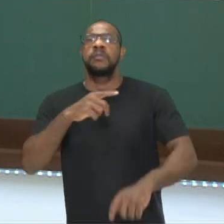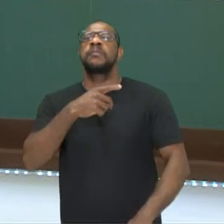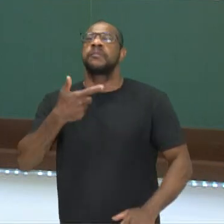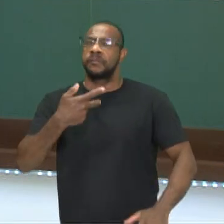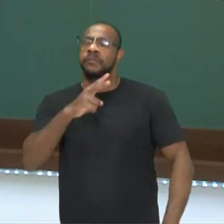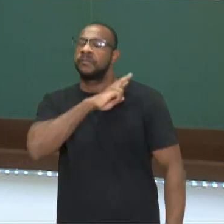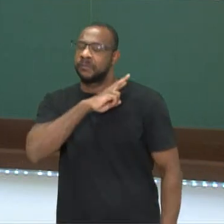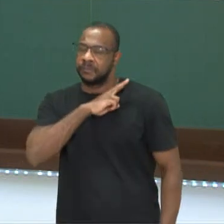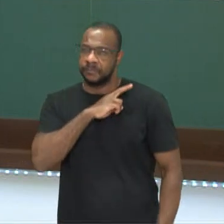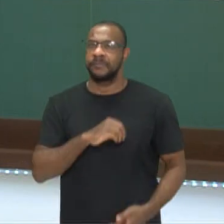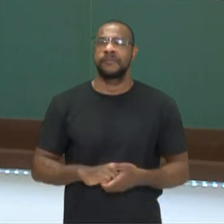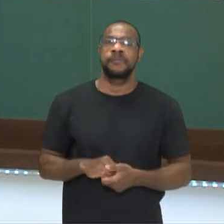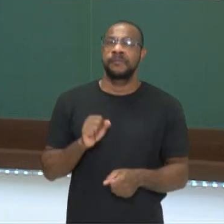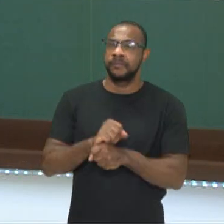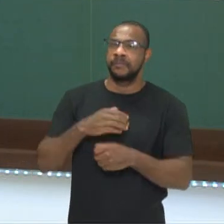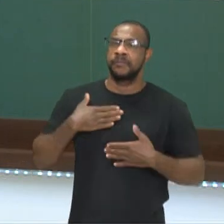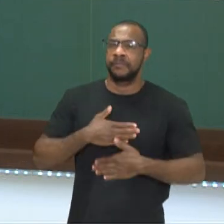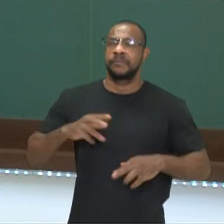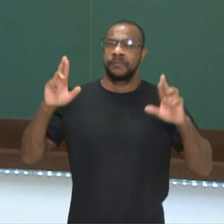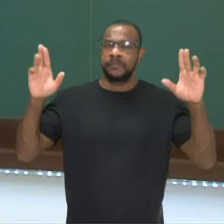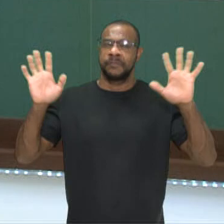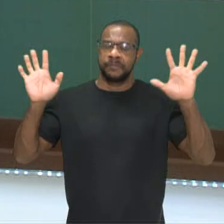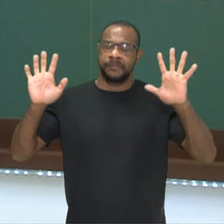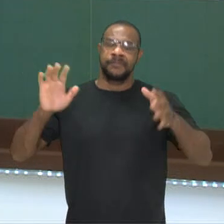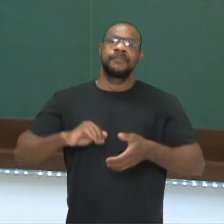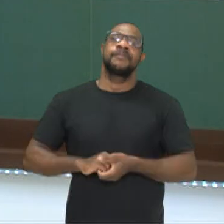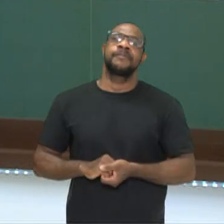uma incógnita. Espero que vocês tenham gostado e até breve.